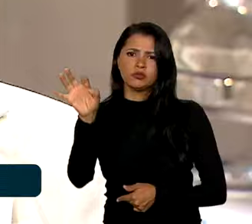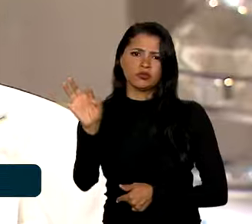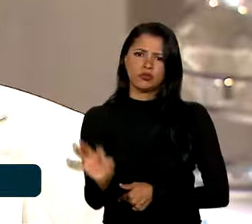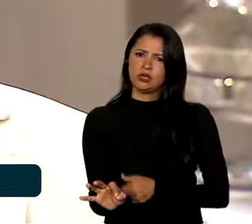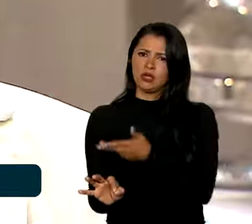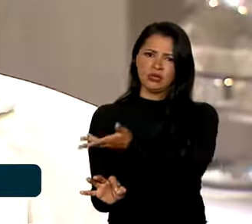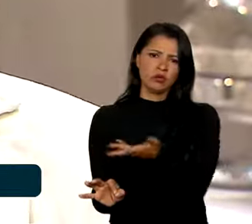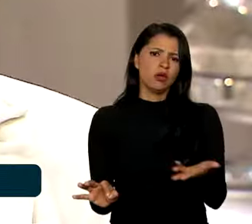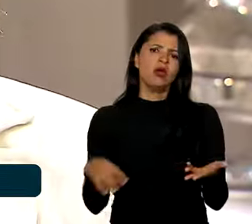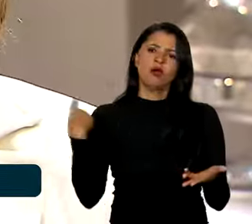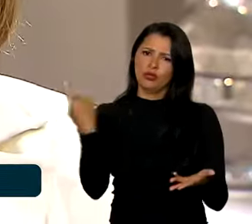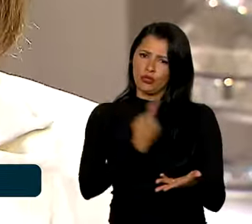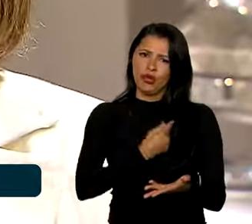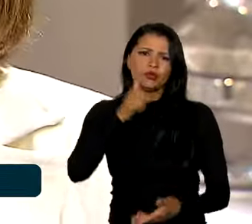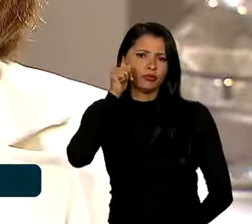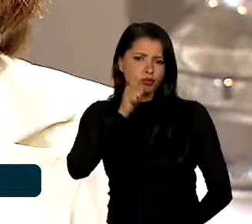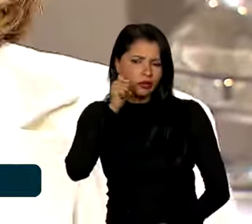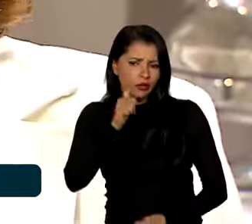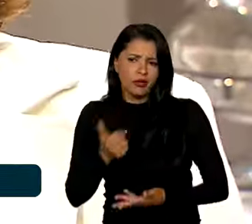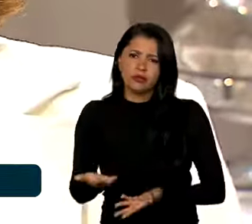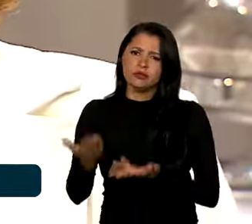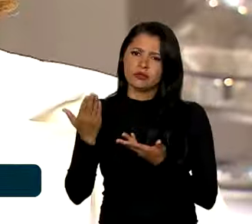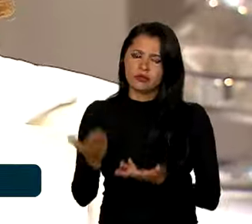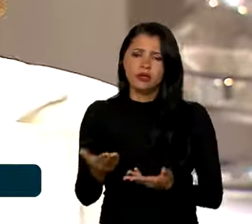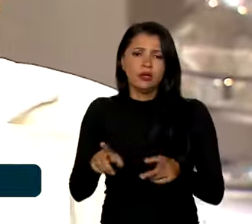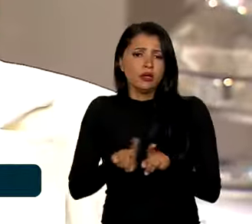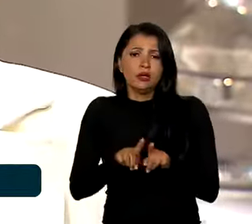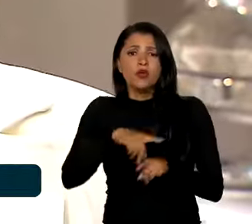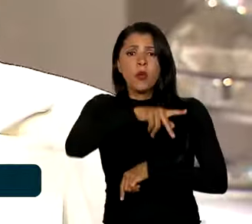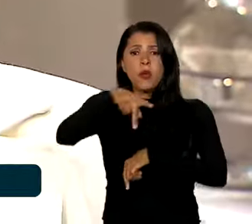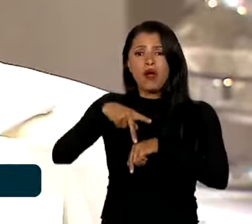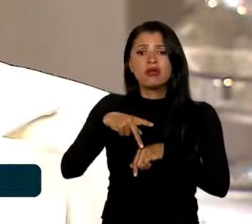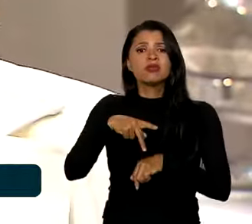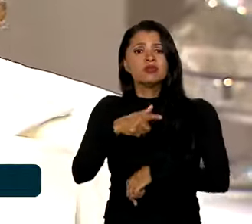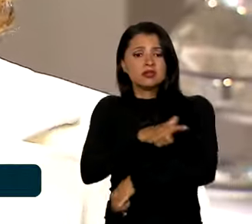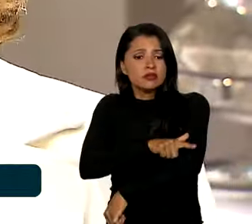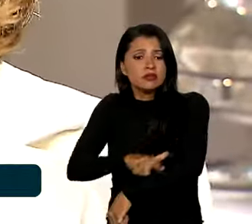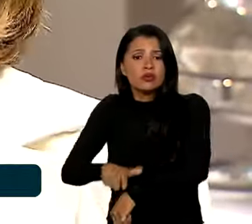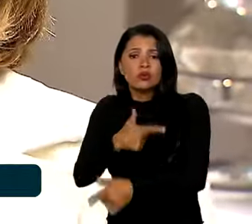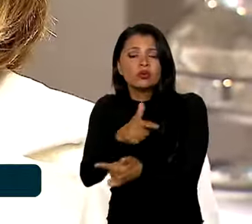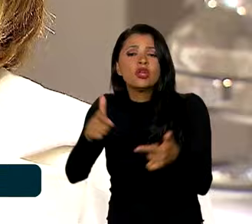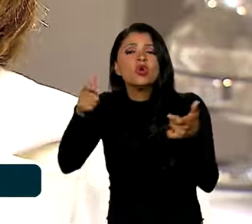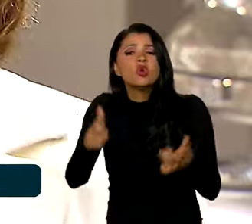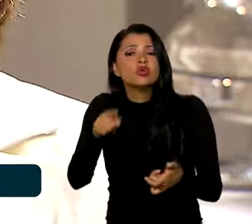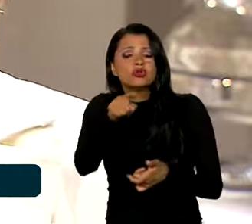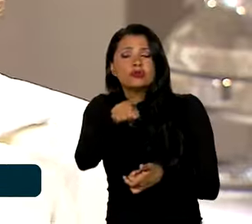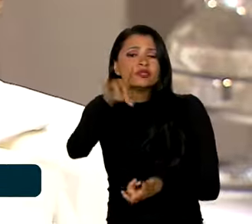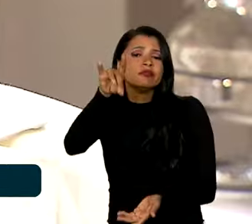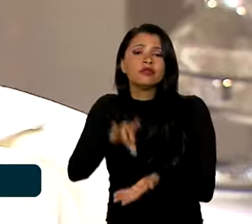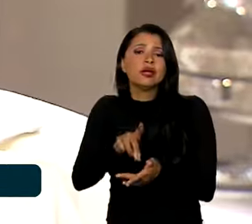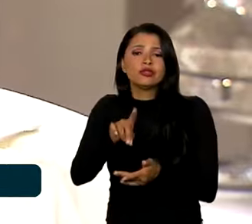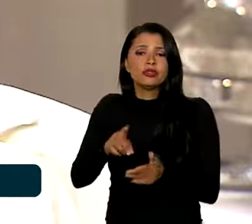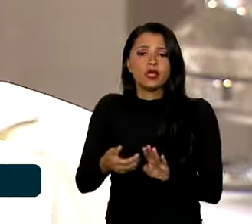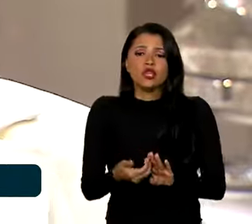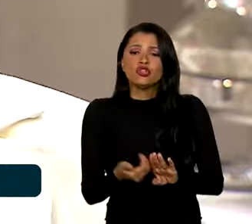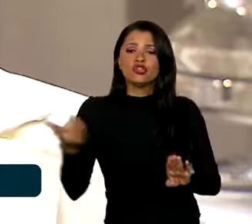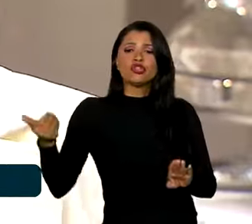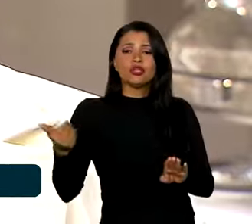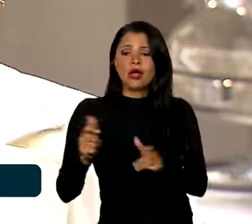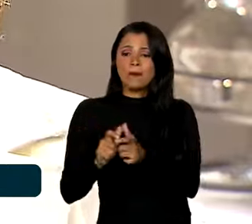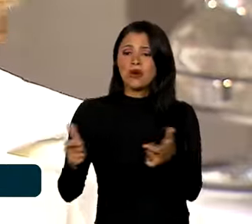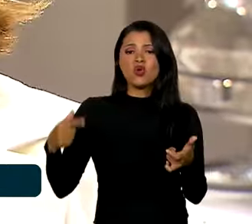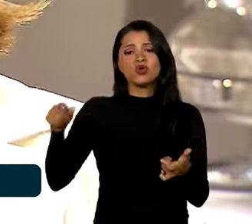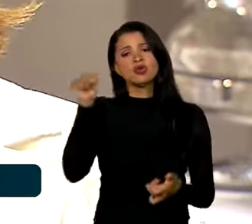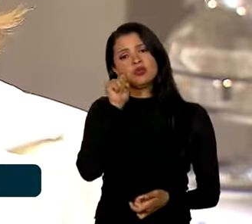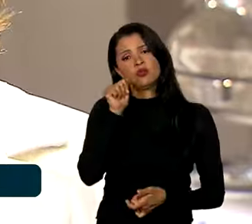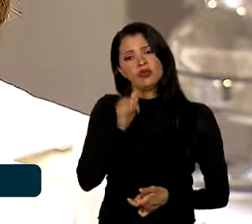população que somos nós, as mulheres, e não tem um país civilizatório onde você, de fato, exclui a maioria